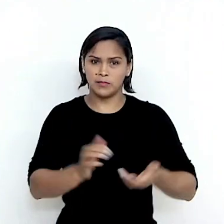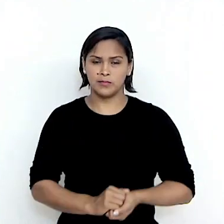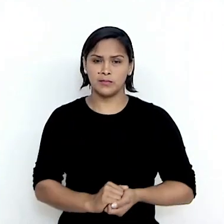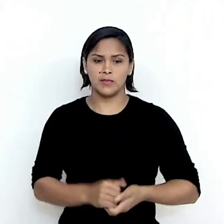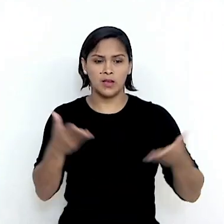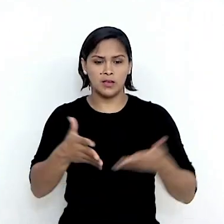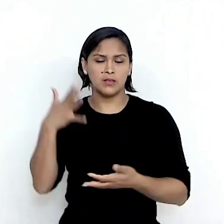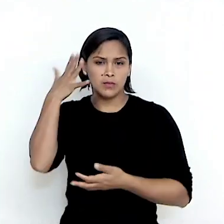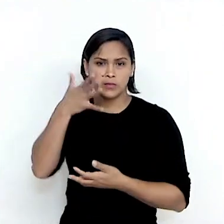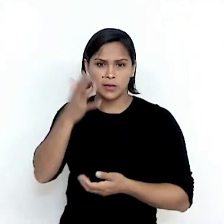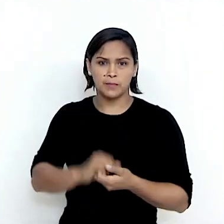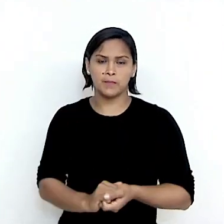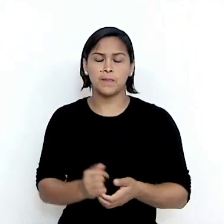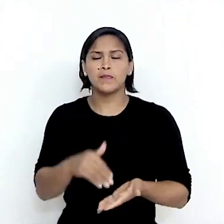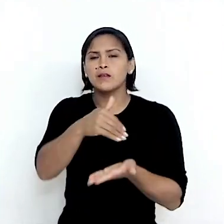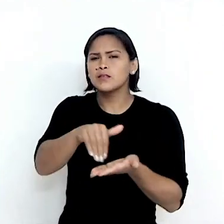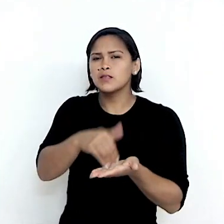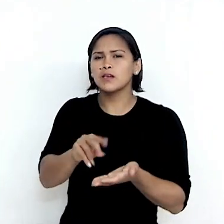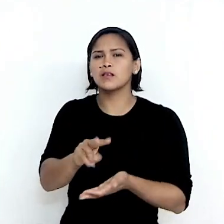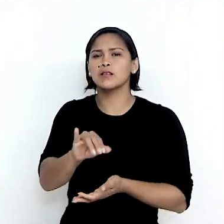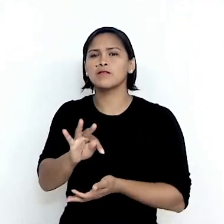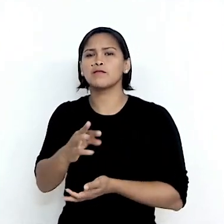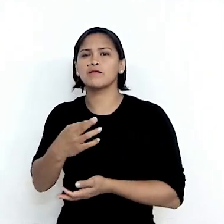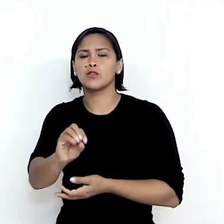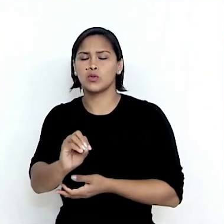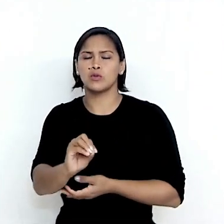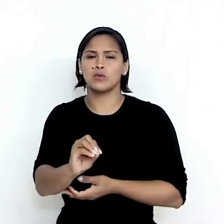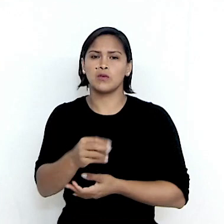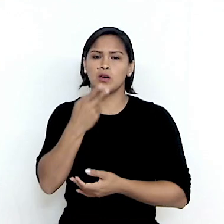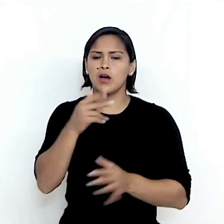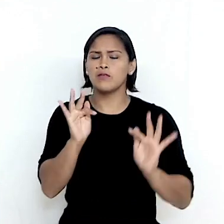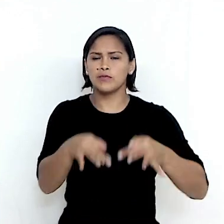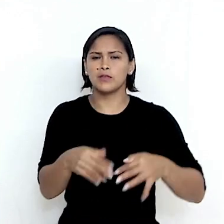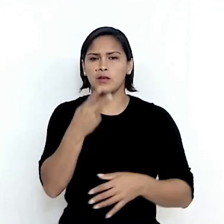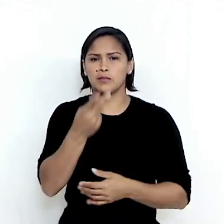este webinar. Secretário Vitor Menezes, suas palavras finais.